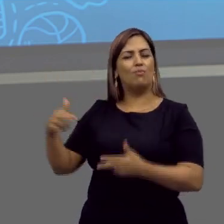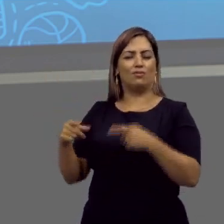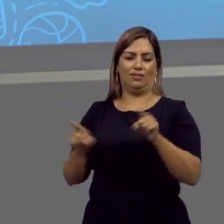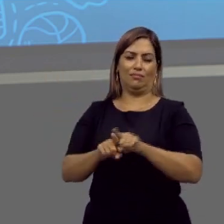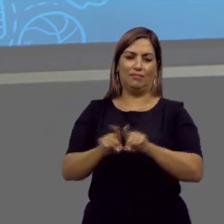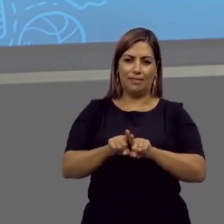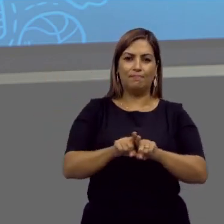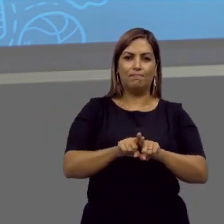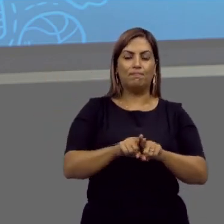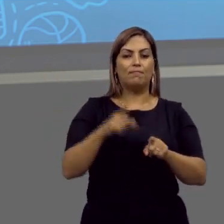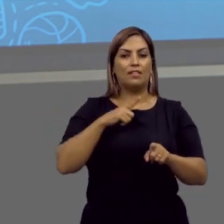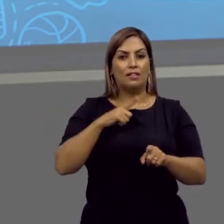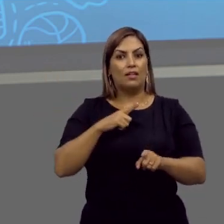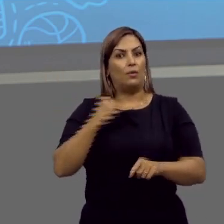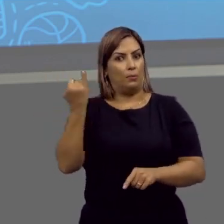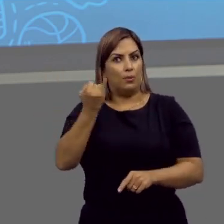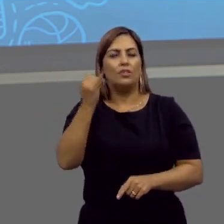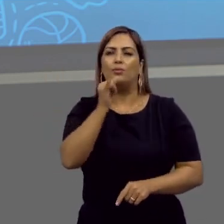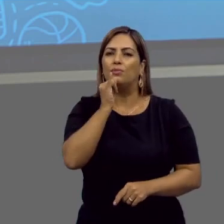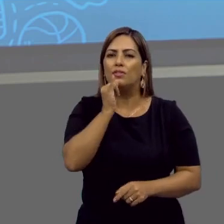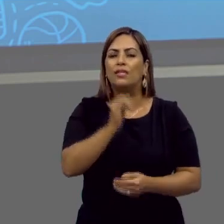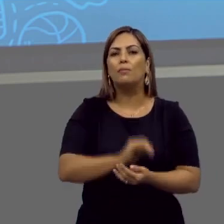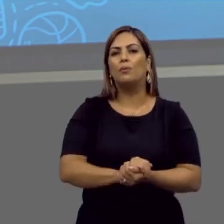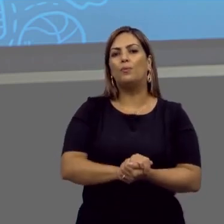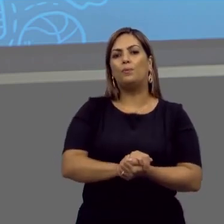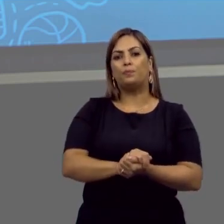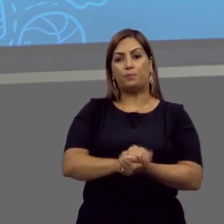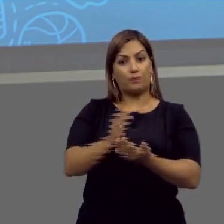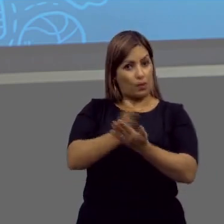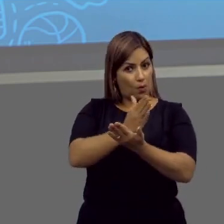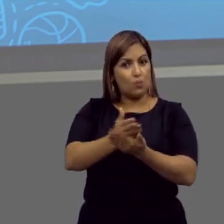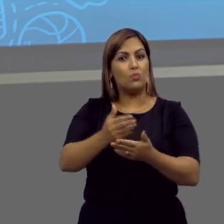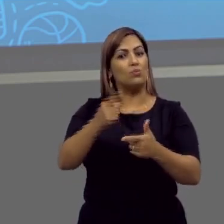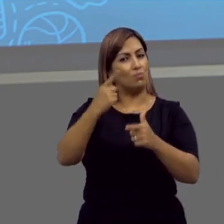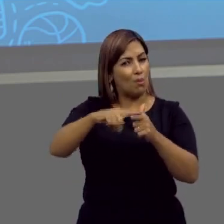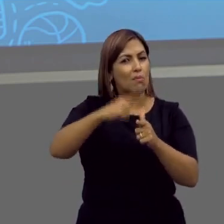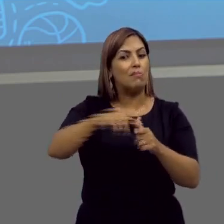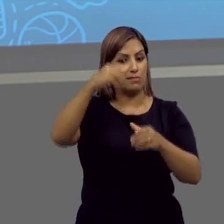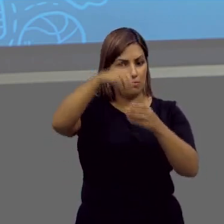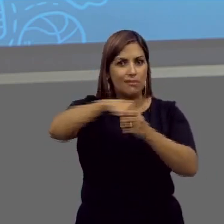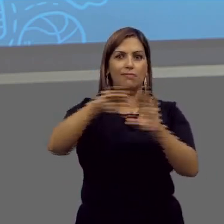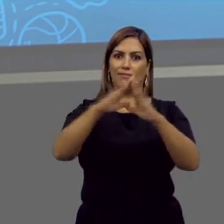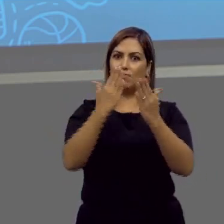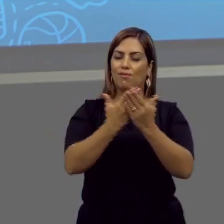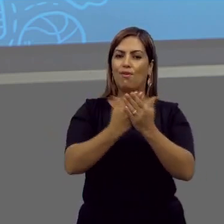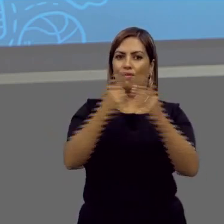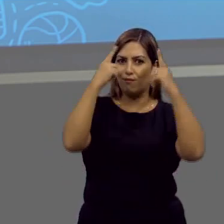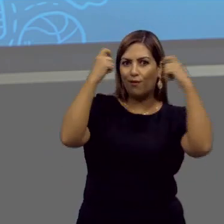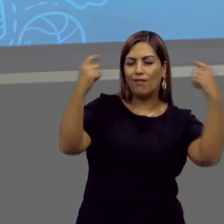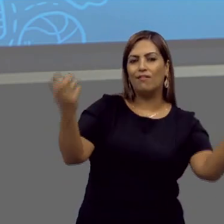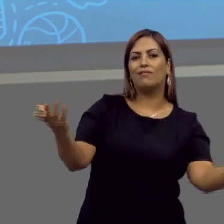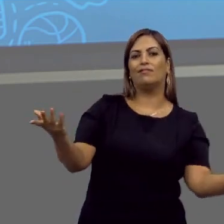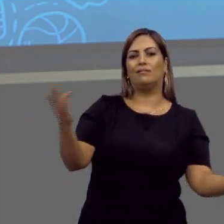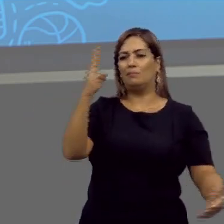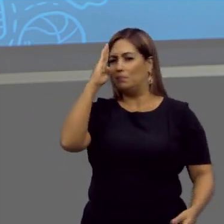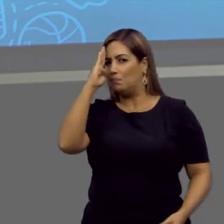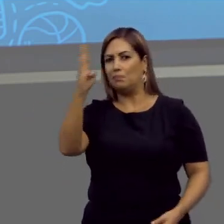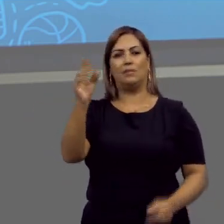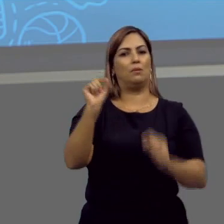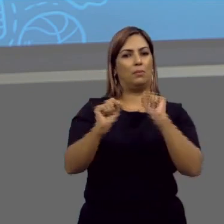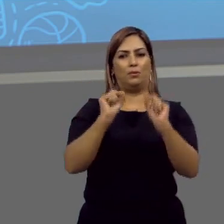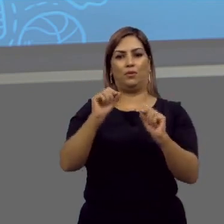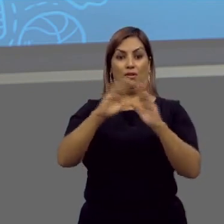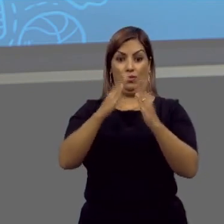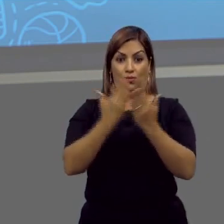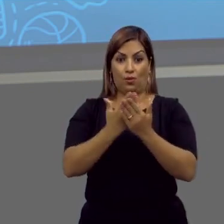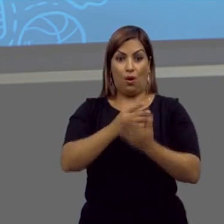outras coisas, a levar em consideração, por exemplo, alguns casos problemáticos de violência dentro da escola. Principalmente no